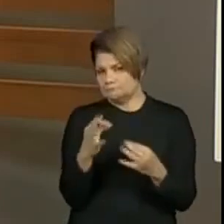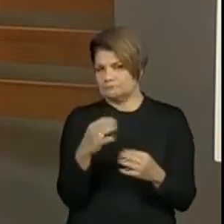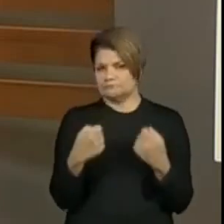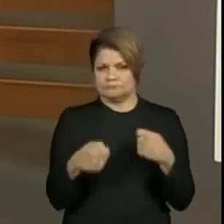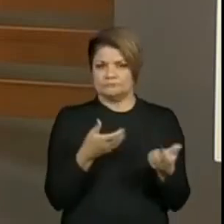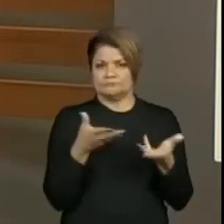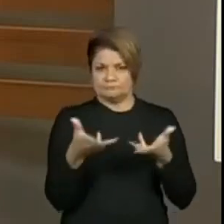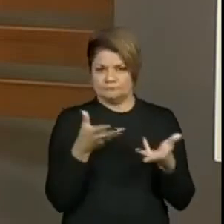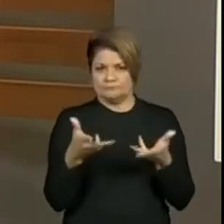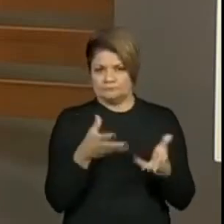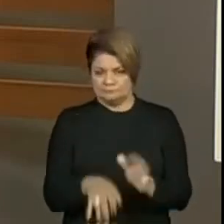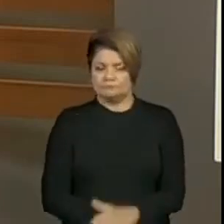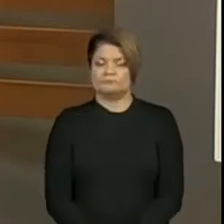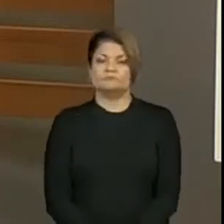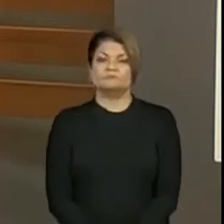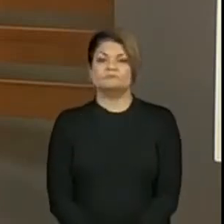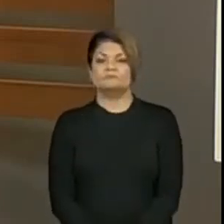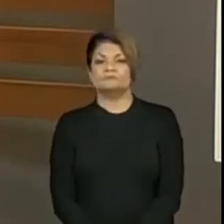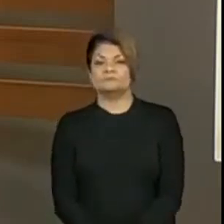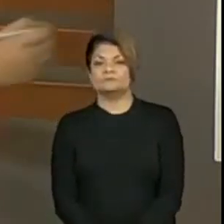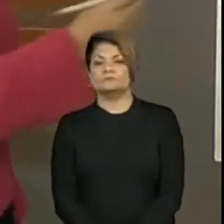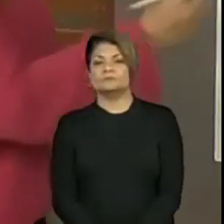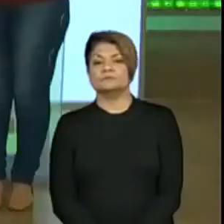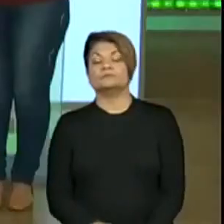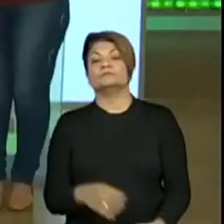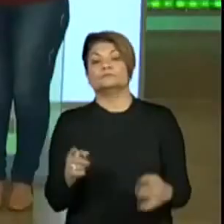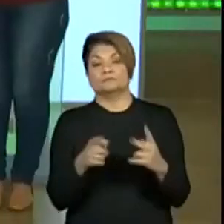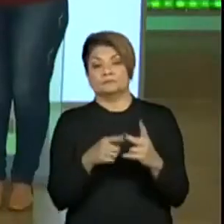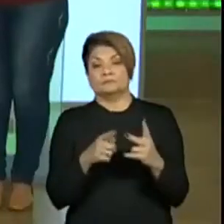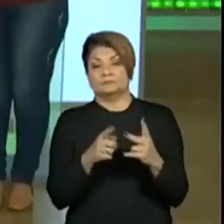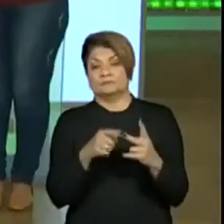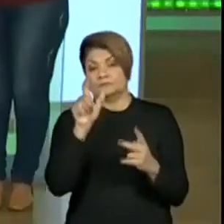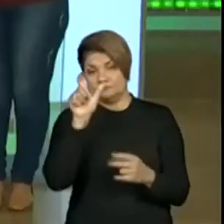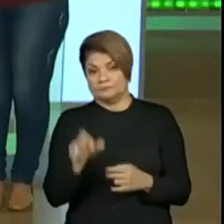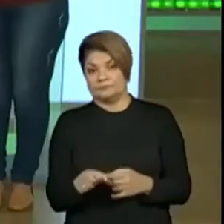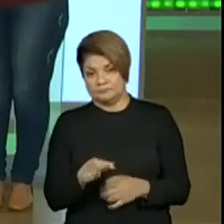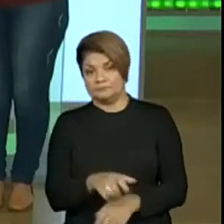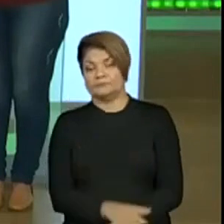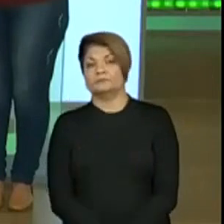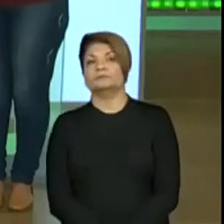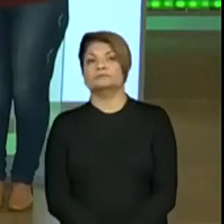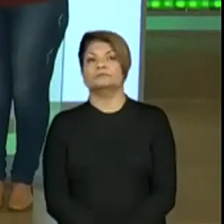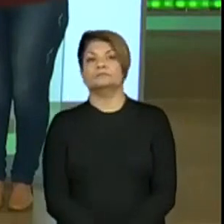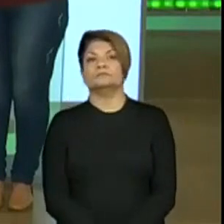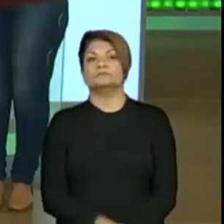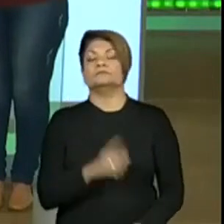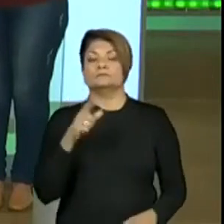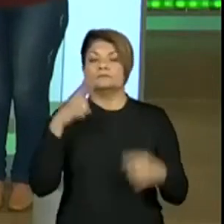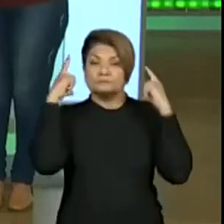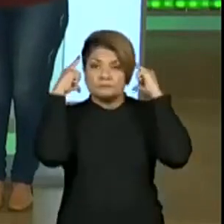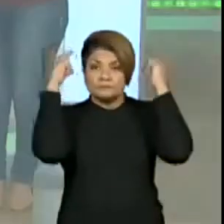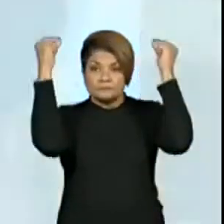a interagir mais e prestar atenção. O segundo personagem que aparece são os duendes.